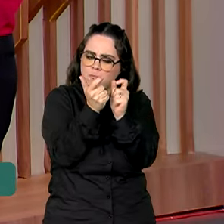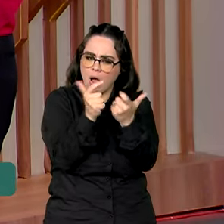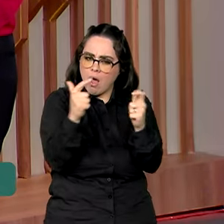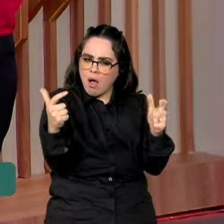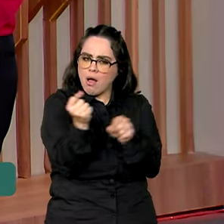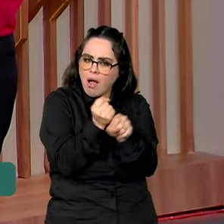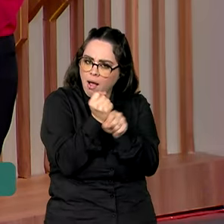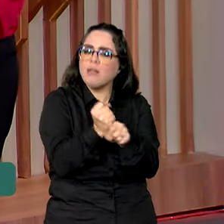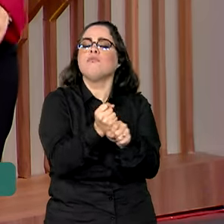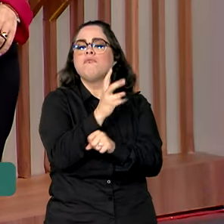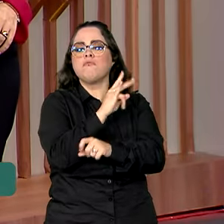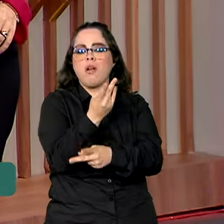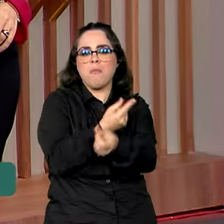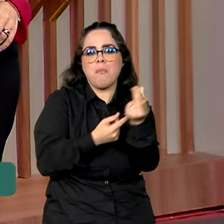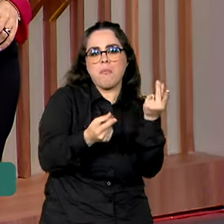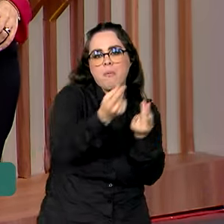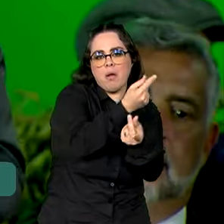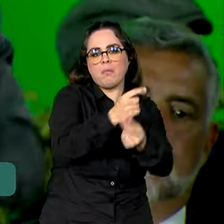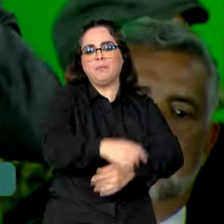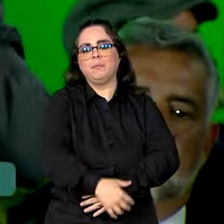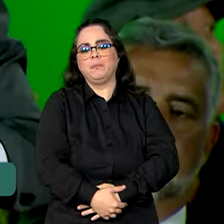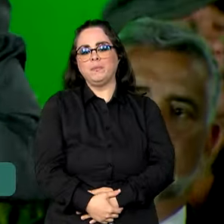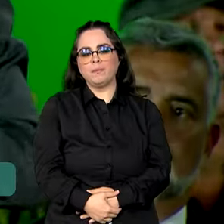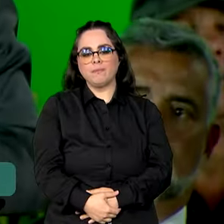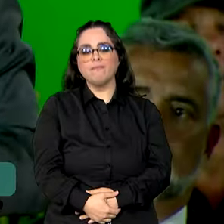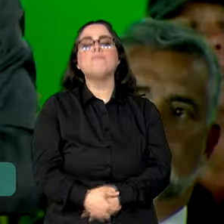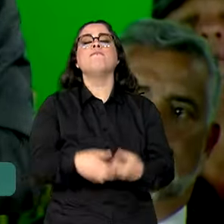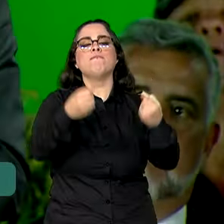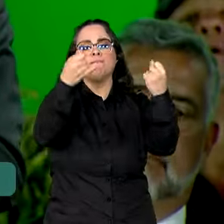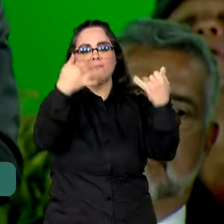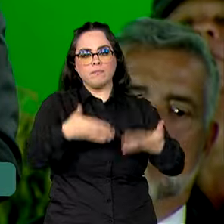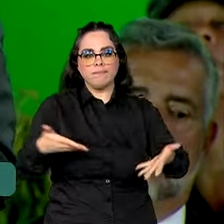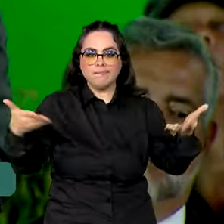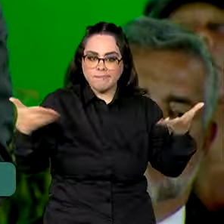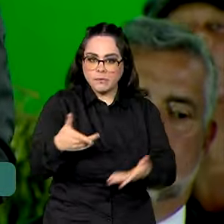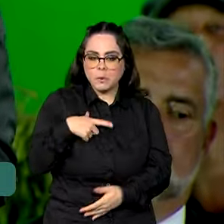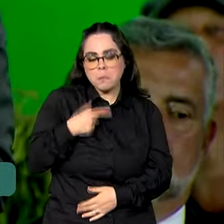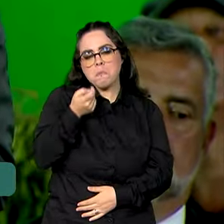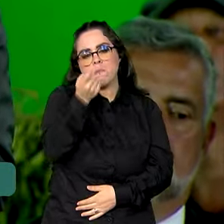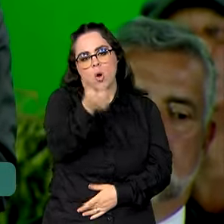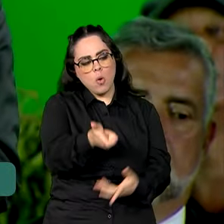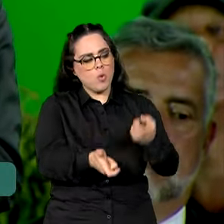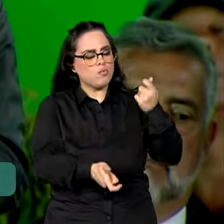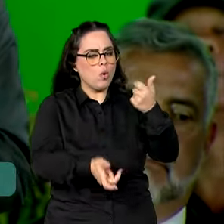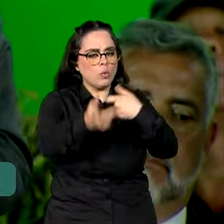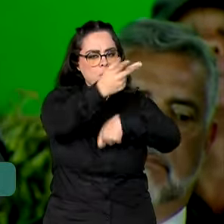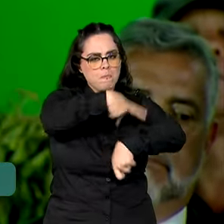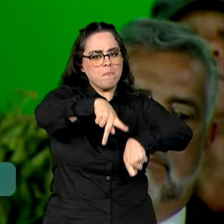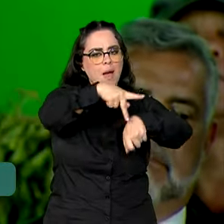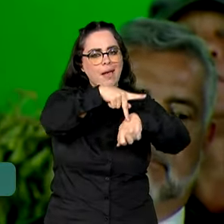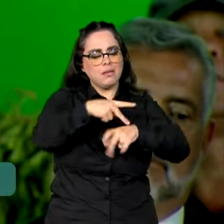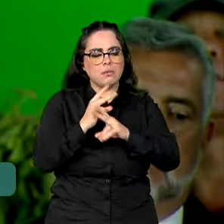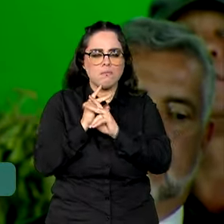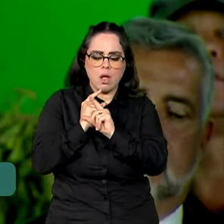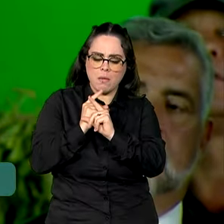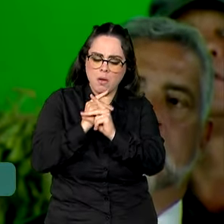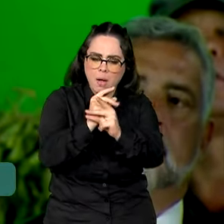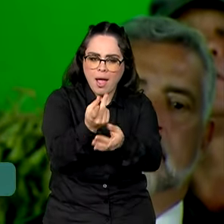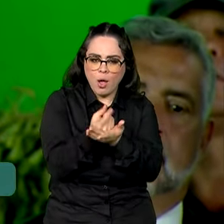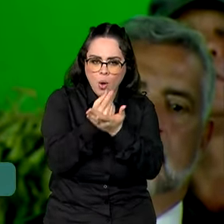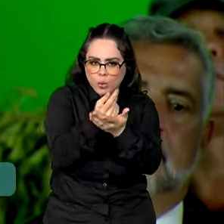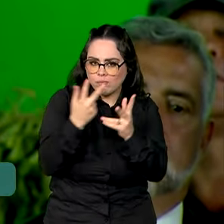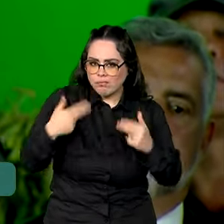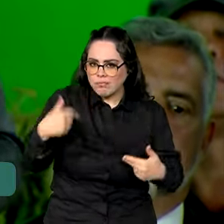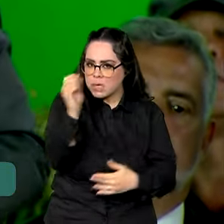e vai crescer forte este ano. Hoje tem pouquíssimo país com a estabilidade que tem o Brasil.